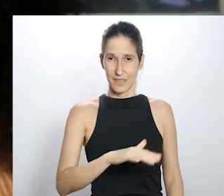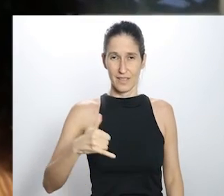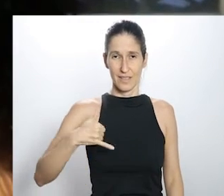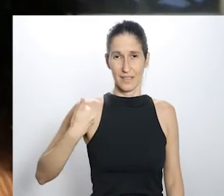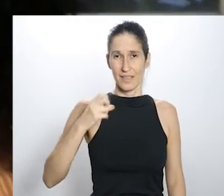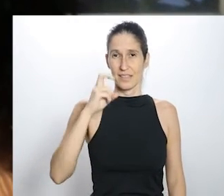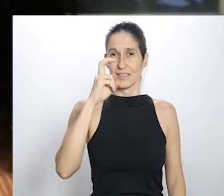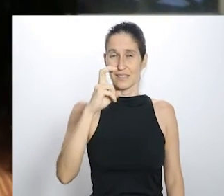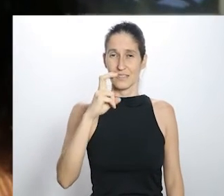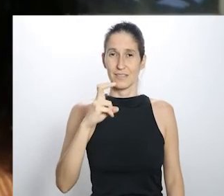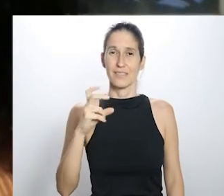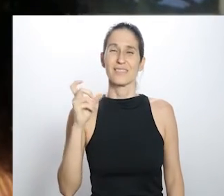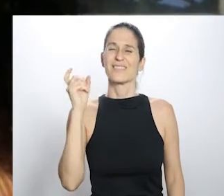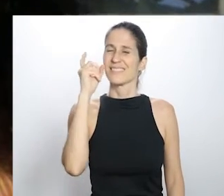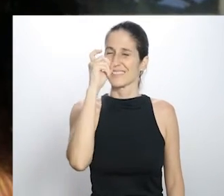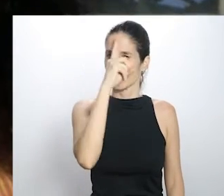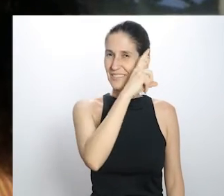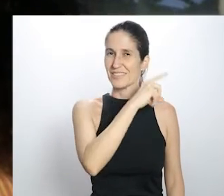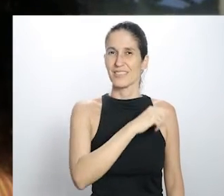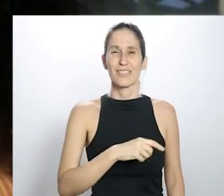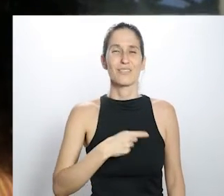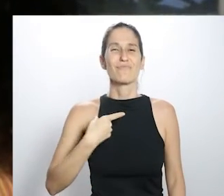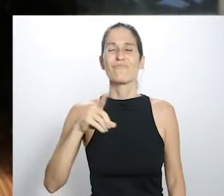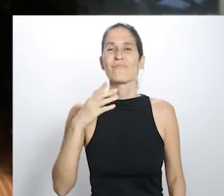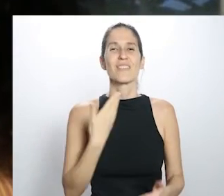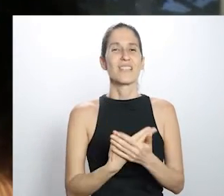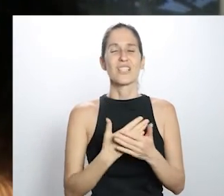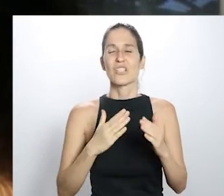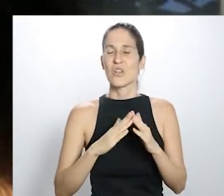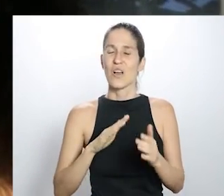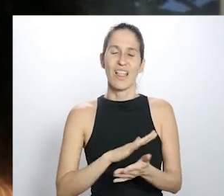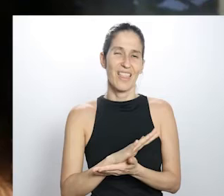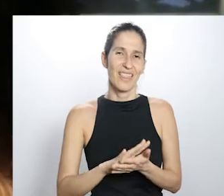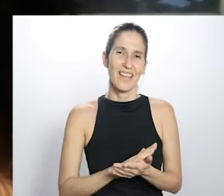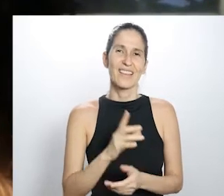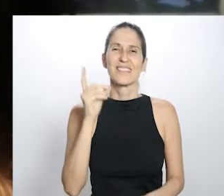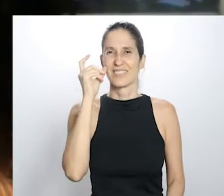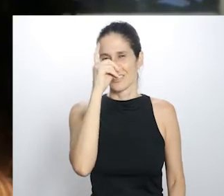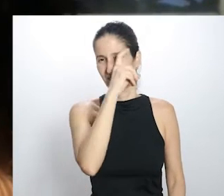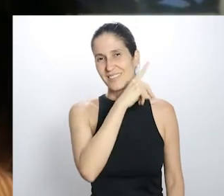E uma criança de cinco anos, seis meses em casa é uma tristezada, né?